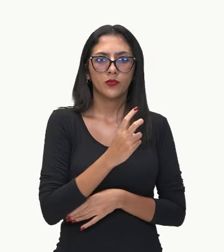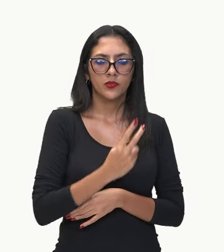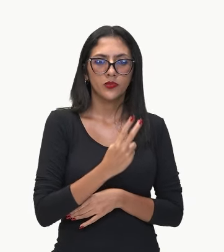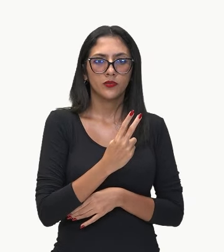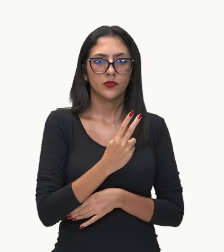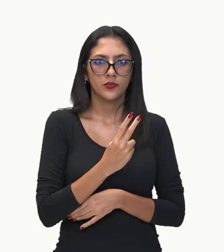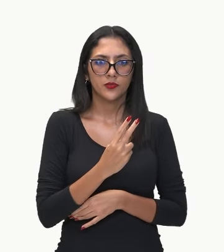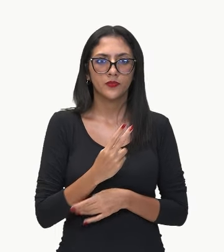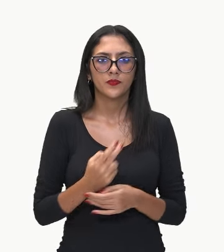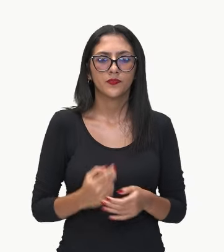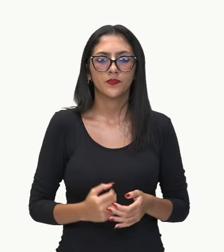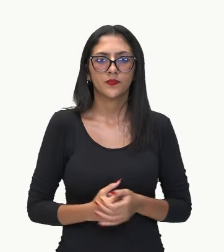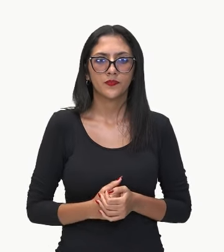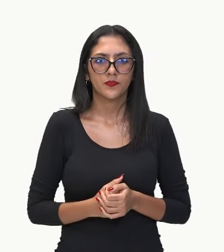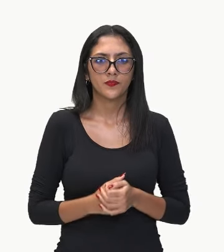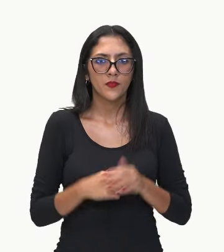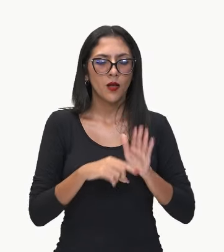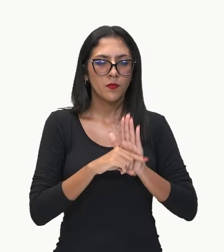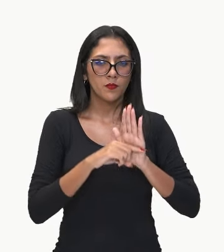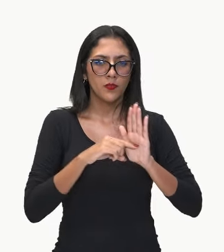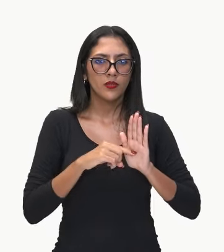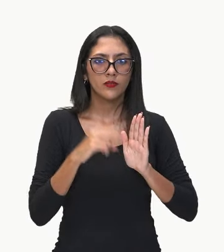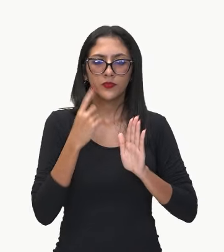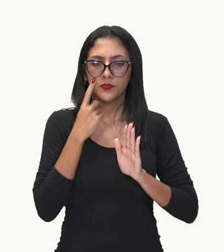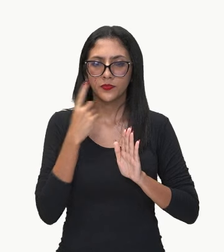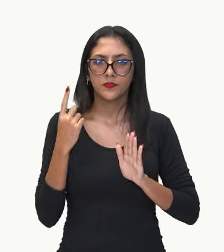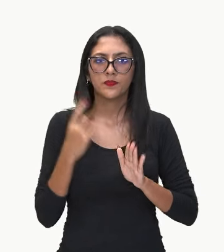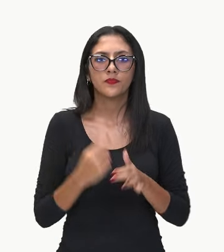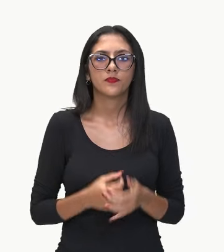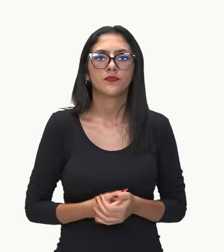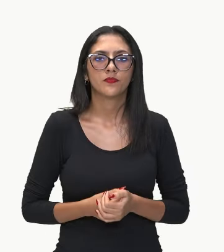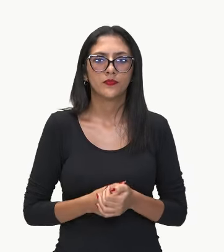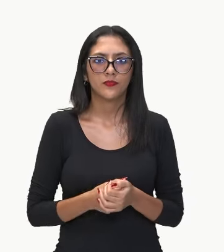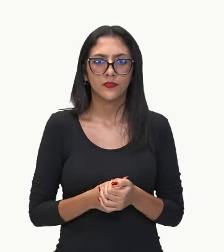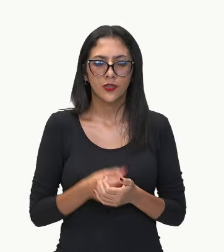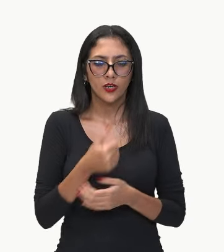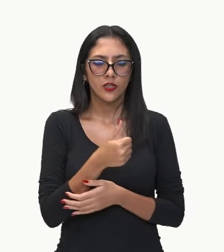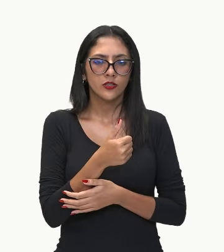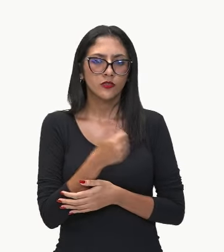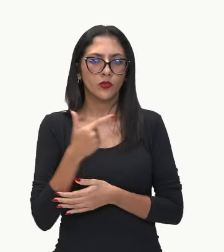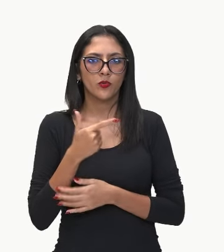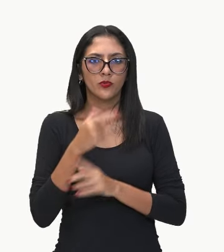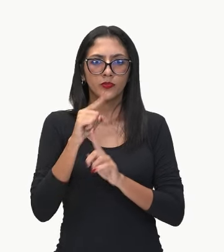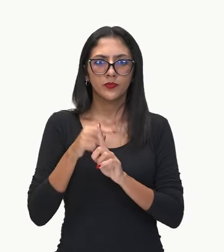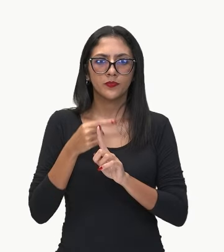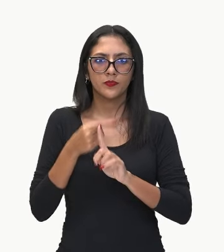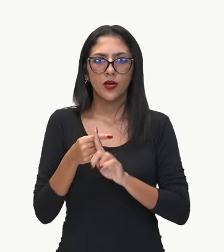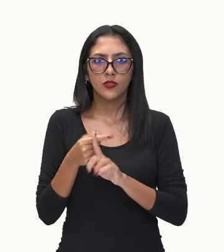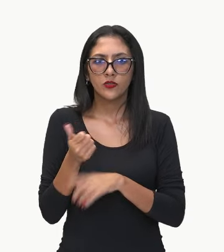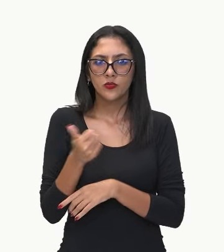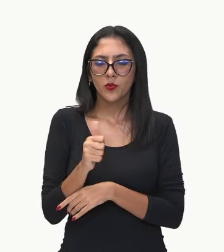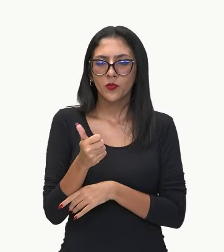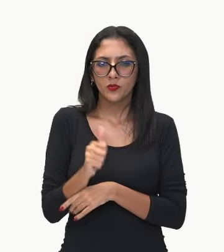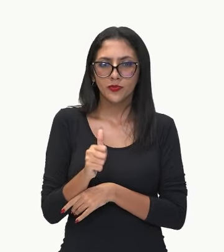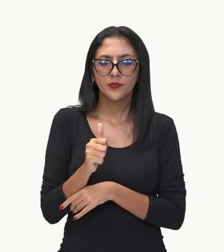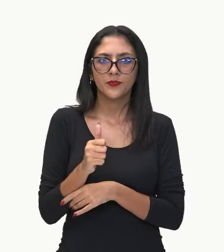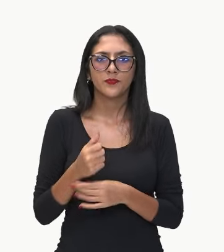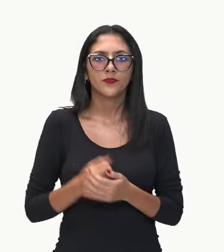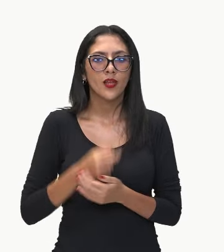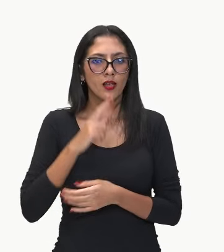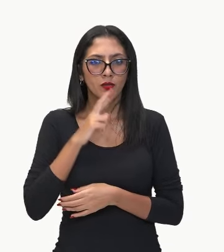menos... Qual é o resultado que nós vamos ter aqui? Isso. Perfeito.